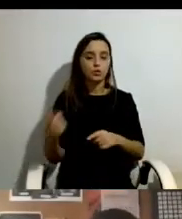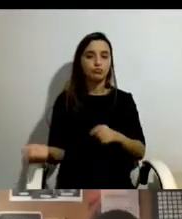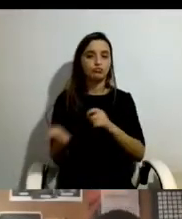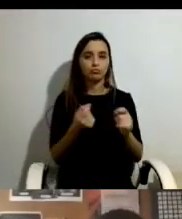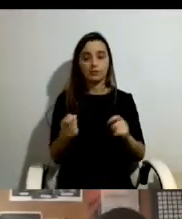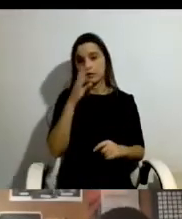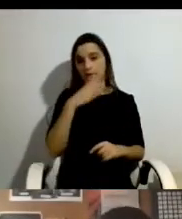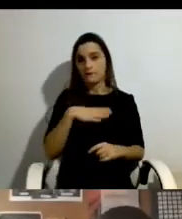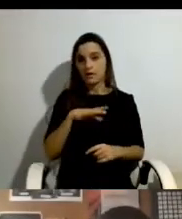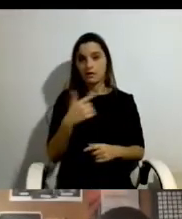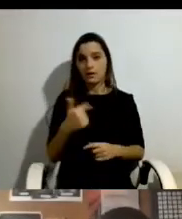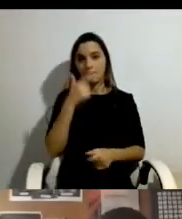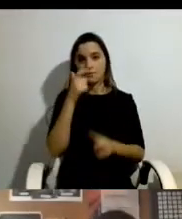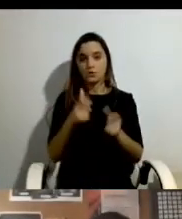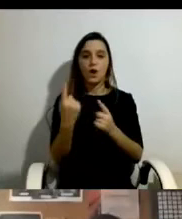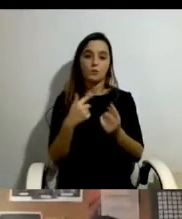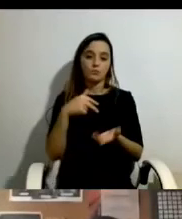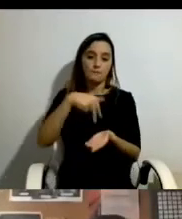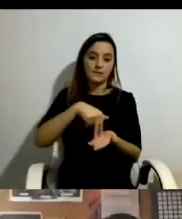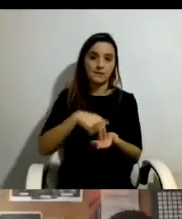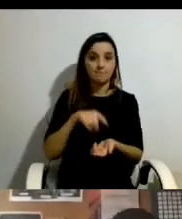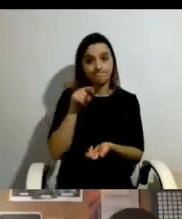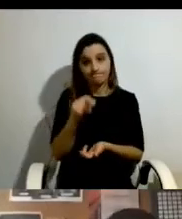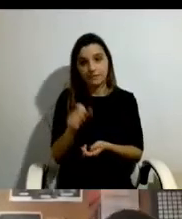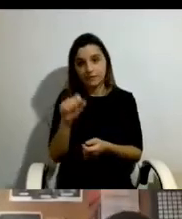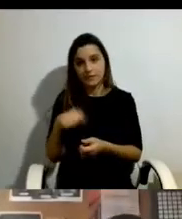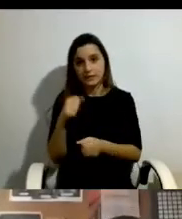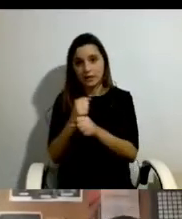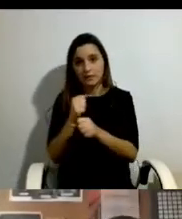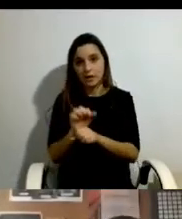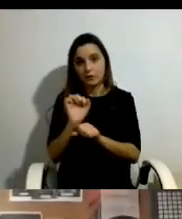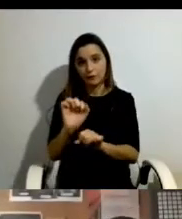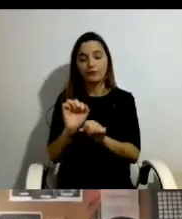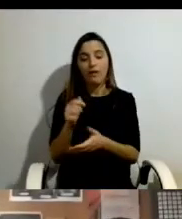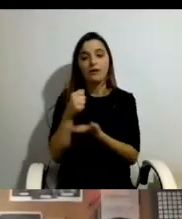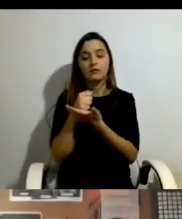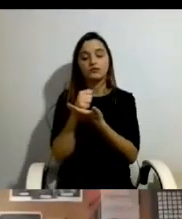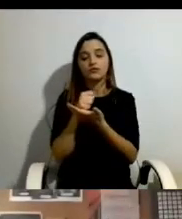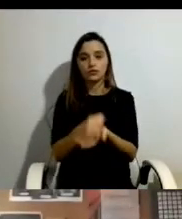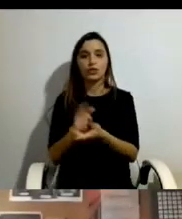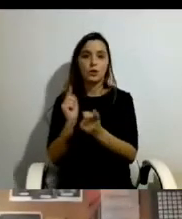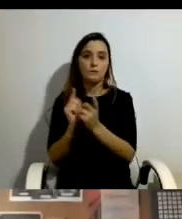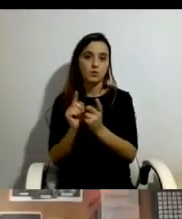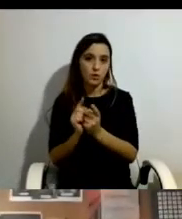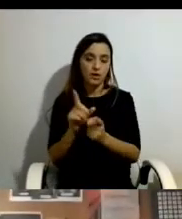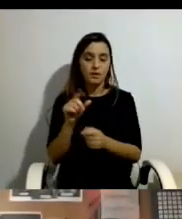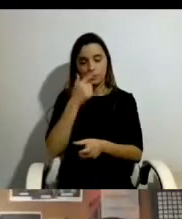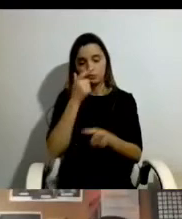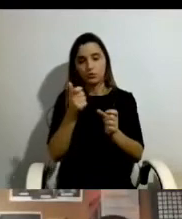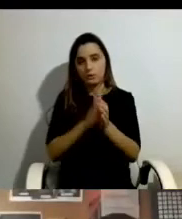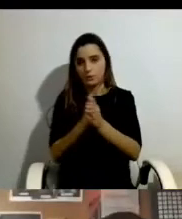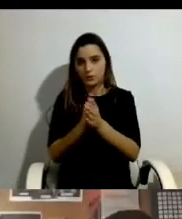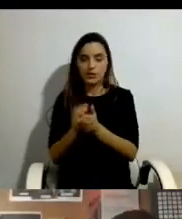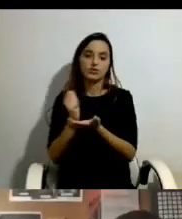algumas pessoas presentes que são assistentes pessoais, para além dos que eles o fluem da assistência pessoal, e esta questão das